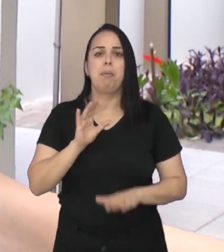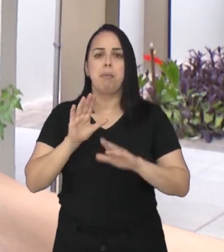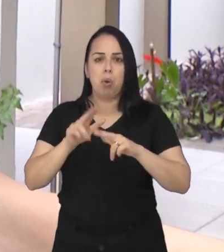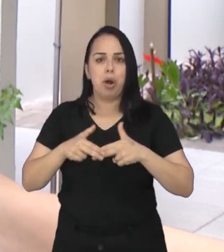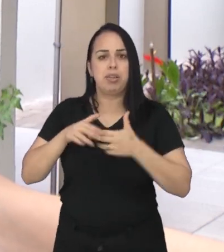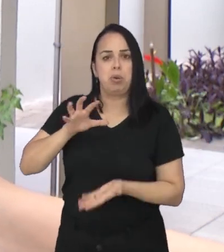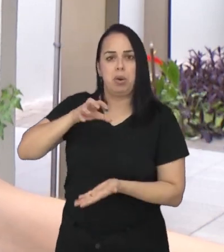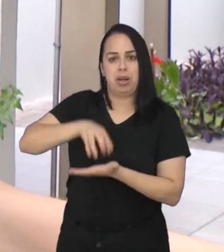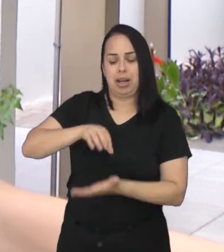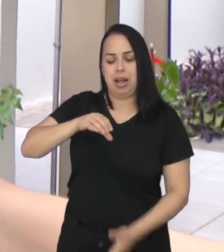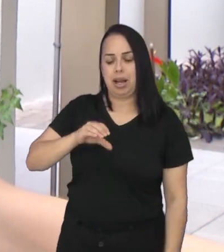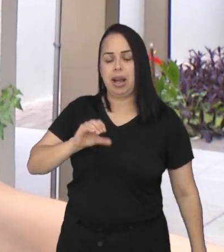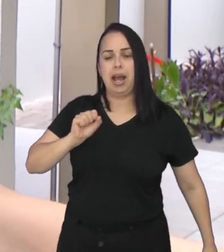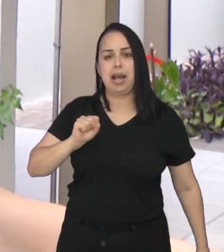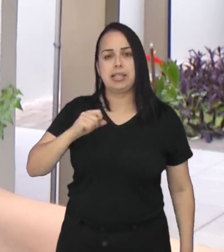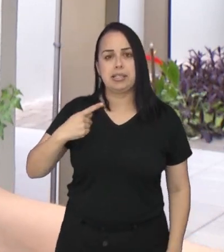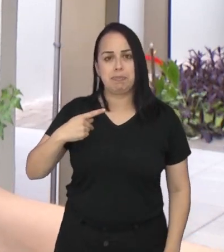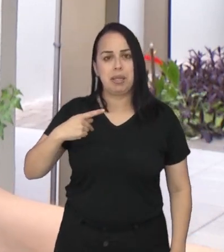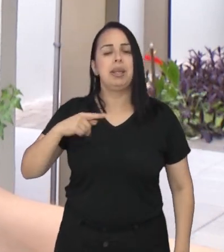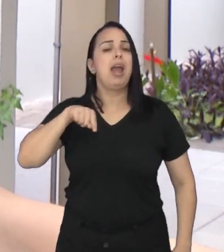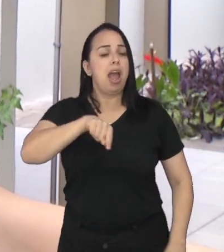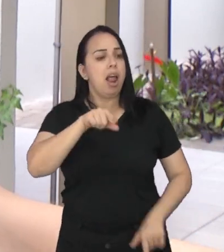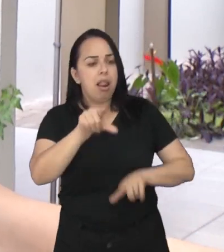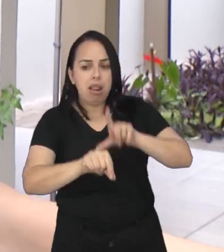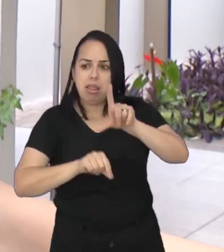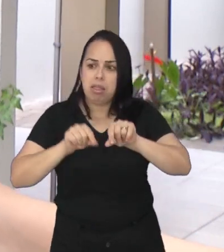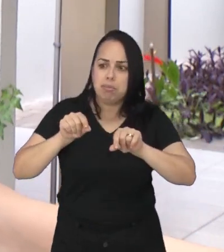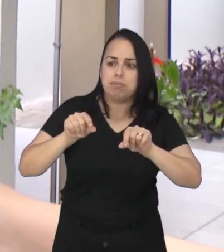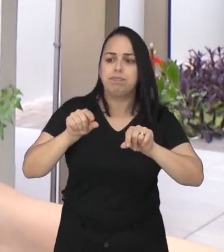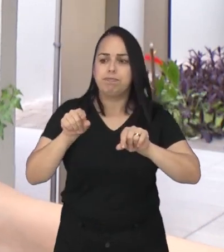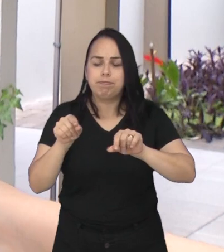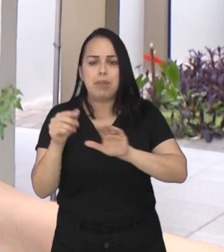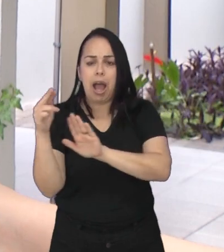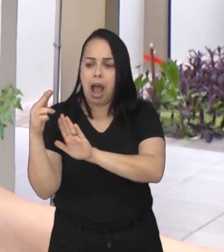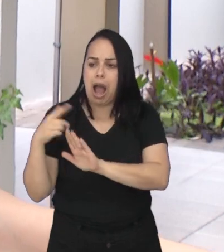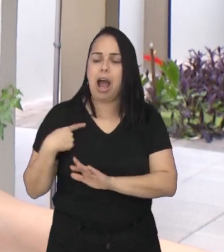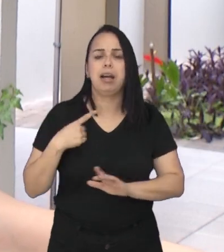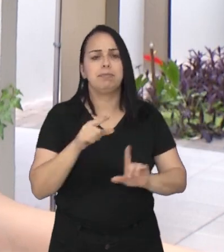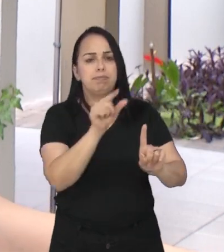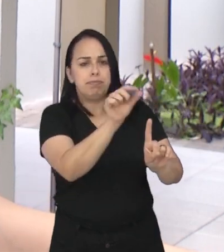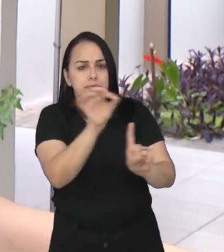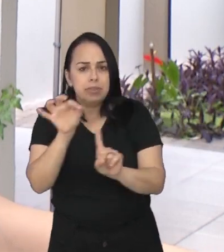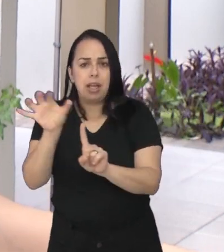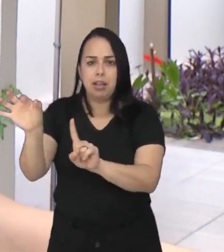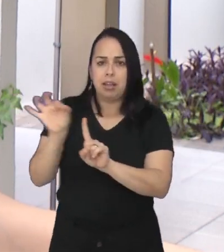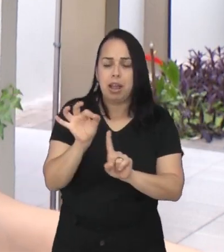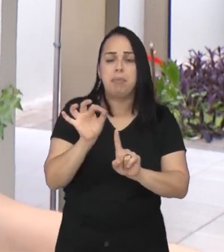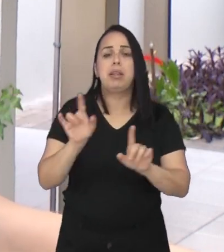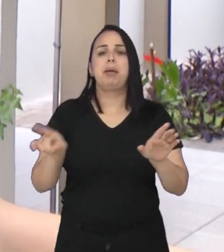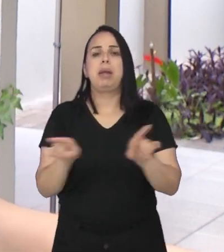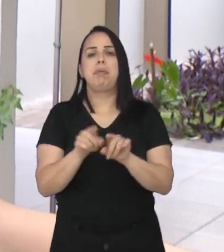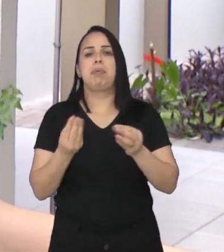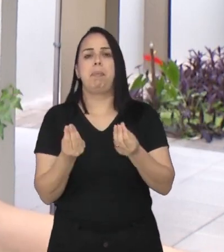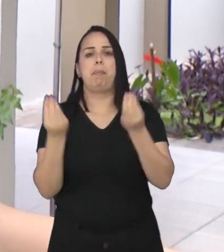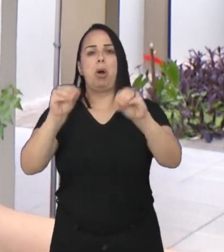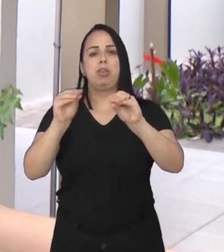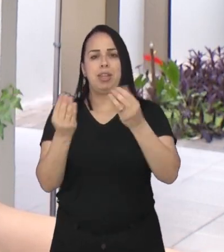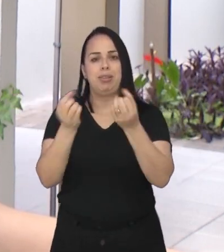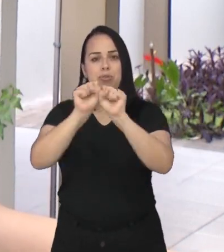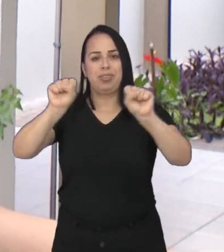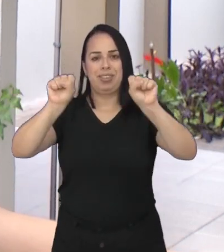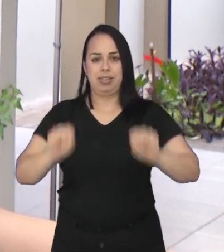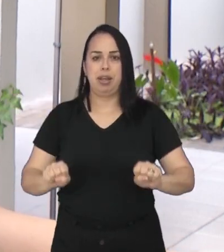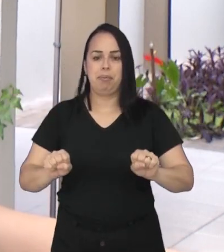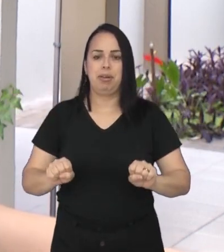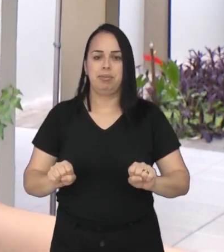triagem desse paciente através dessa parametrização e faz a reorganização dele na rede da saúde mental do